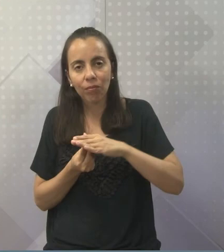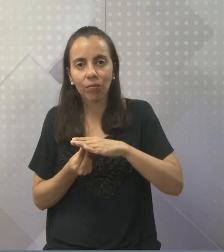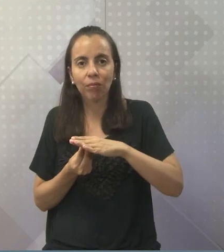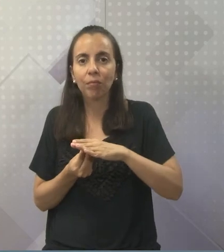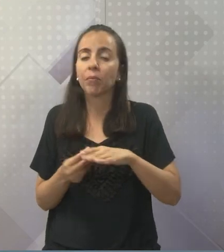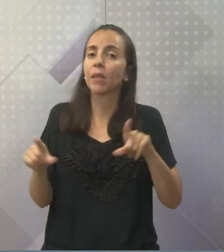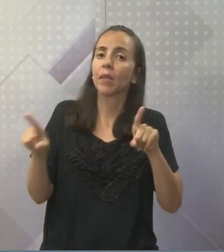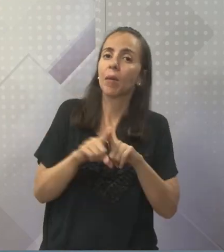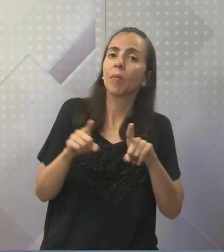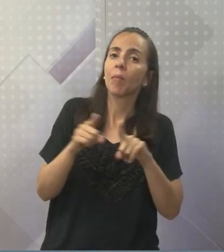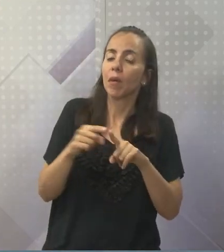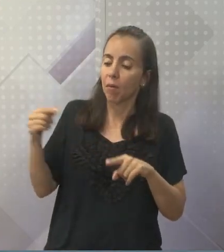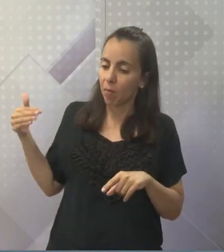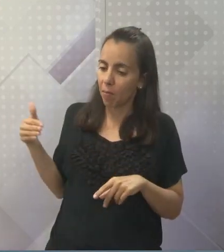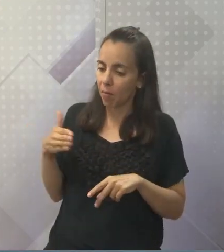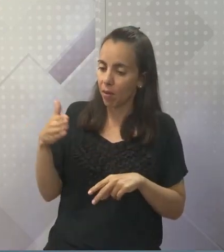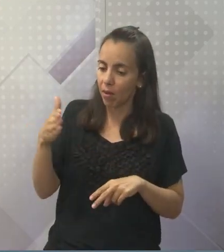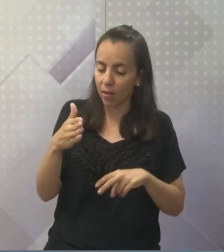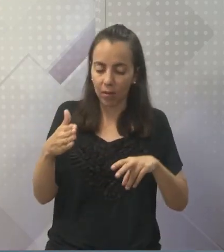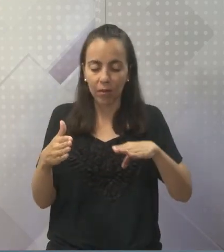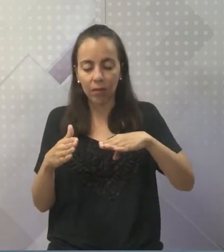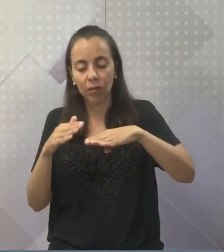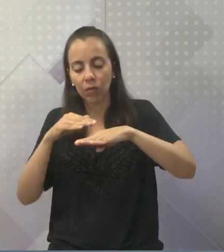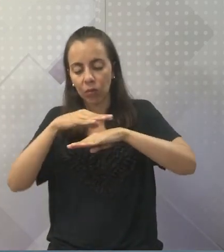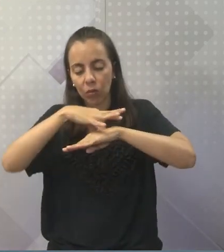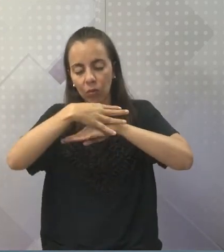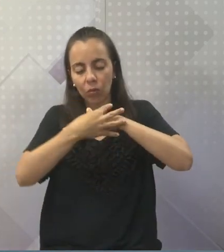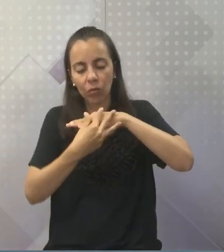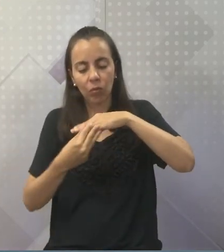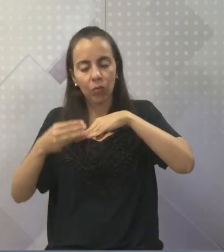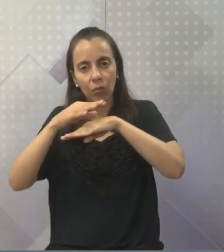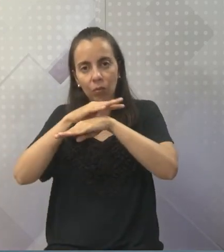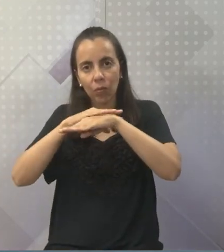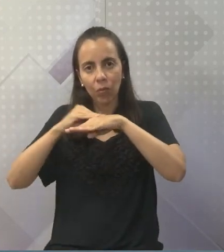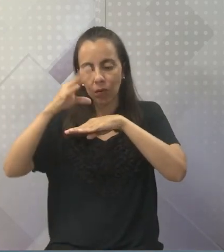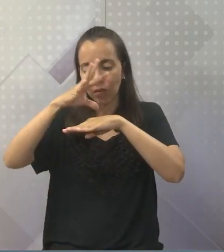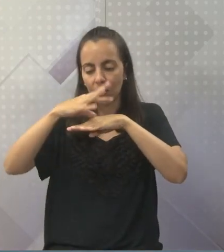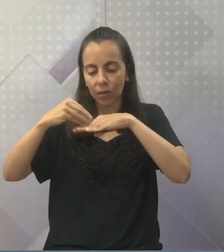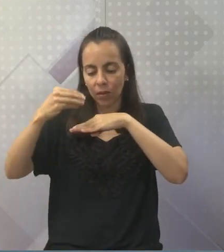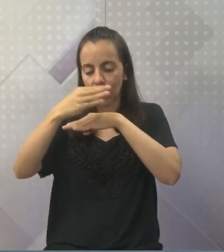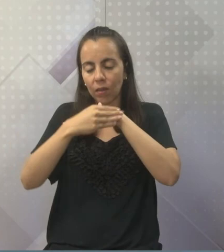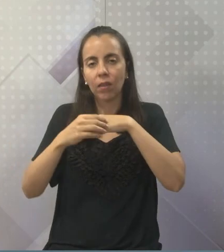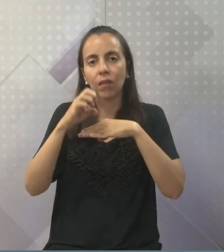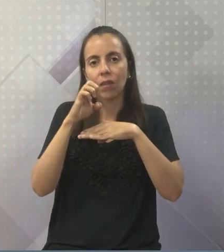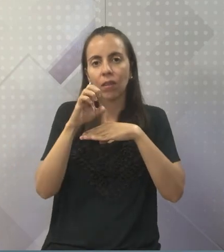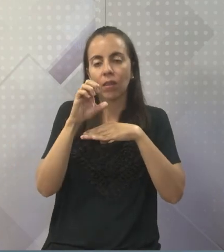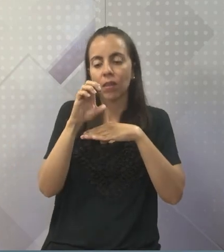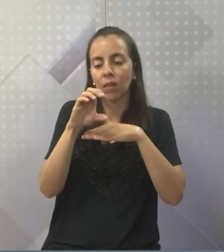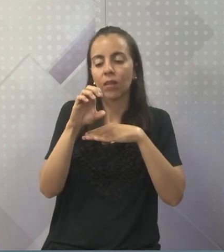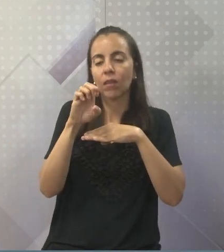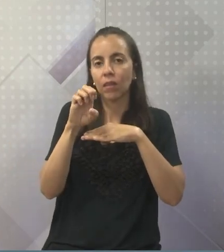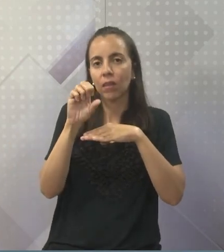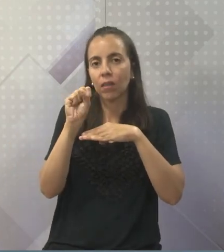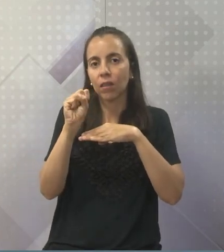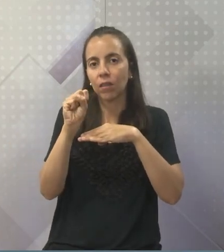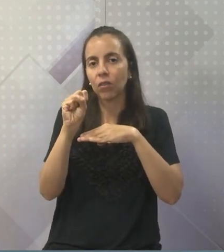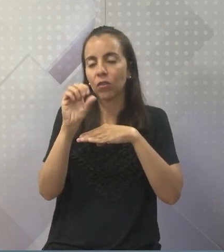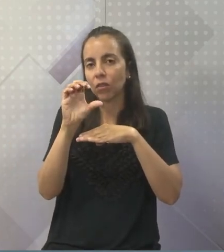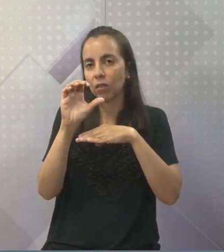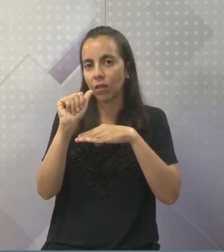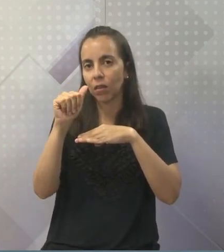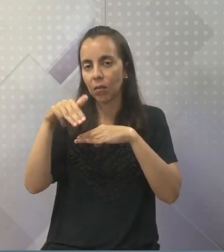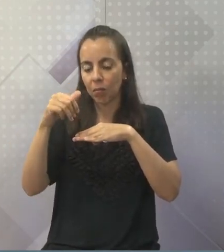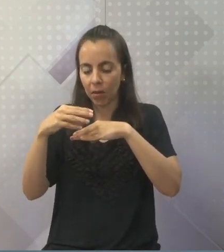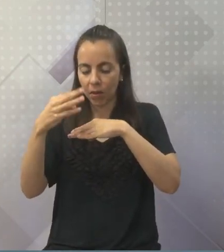grupo chamado de peixe? Corpo coberto de escama, por exemplo, é uma característica que agrupa os dois.